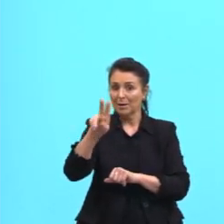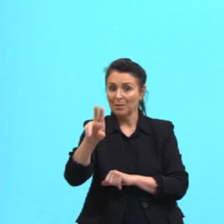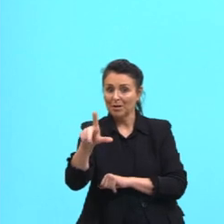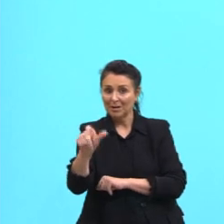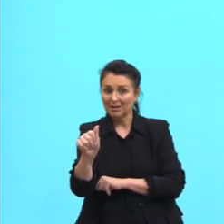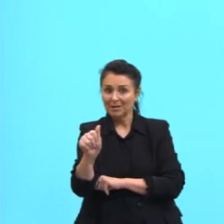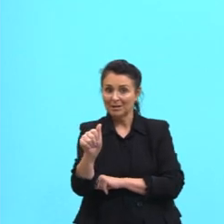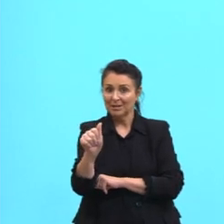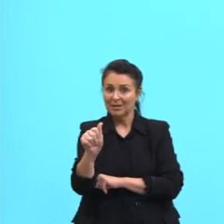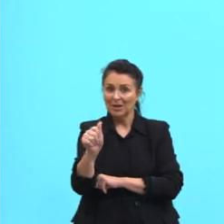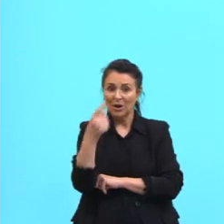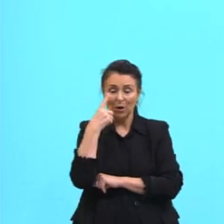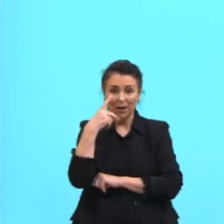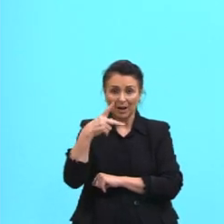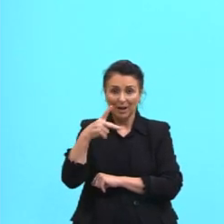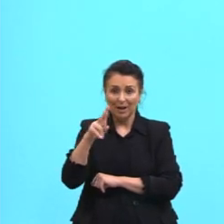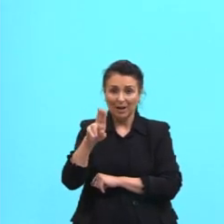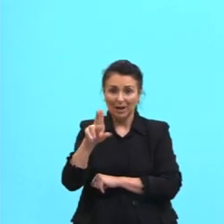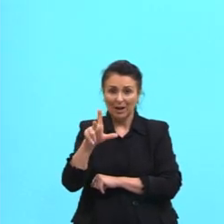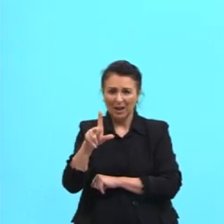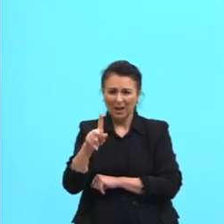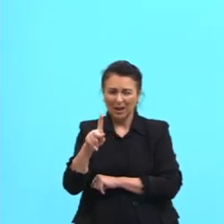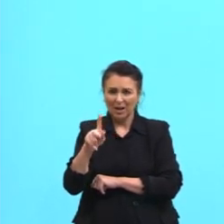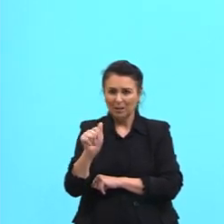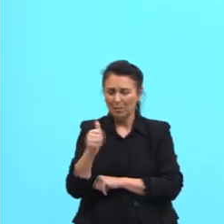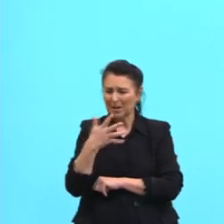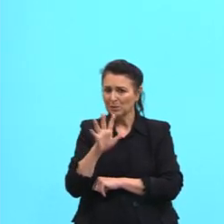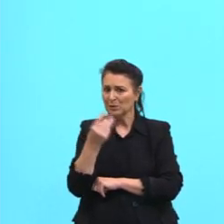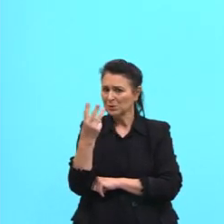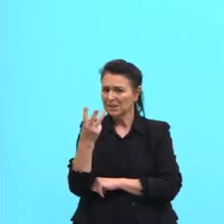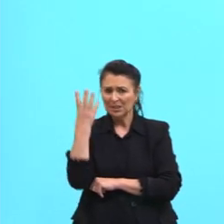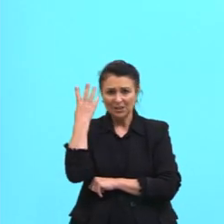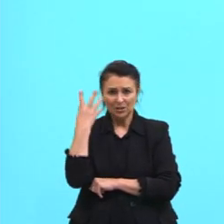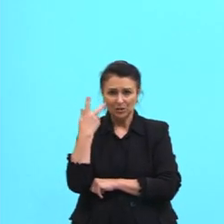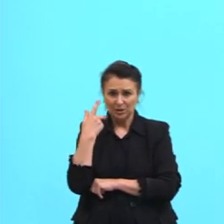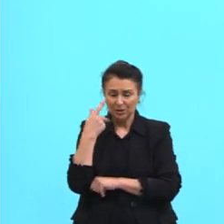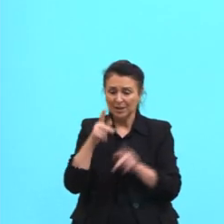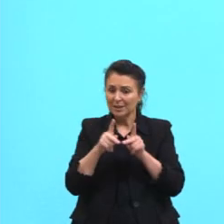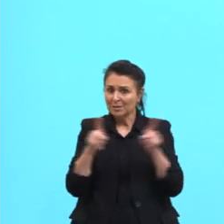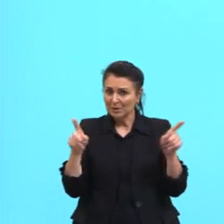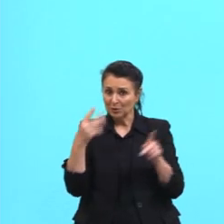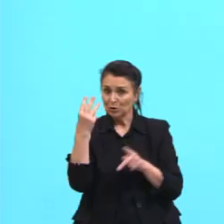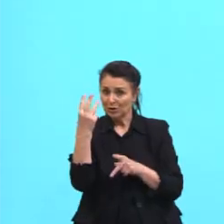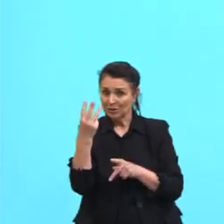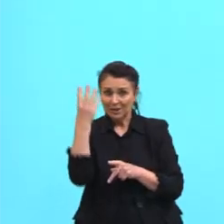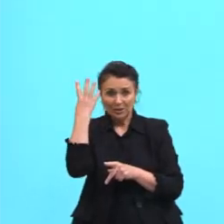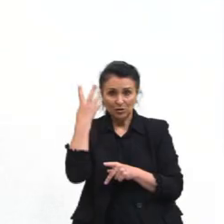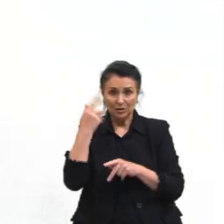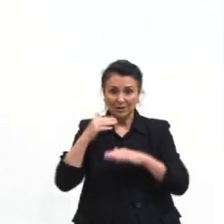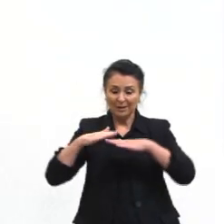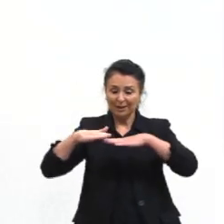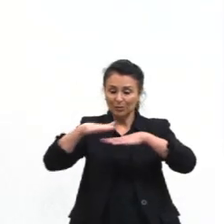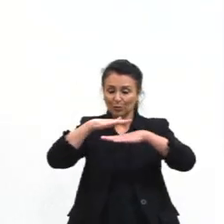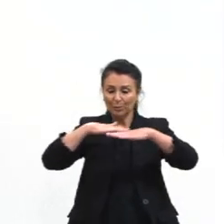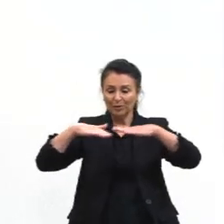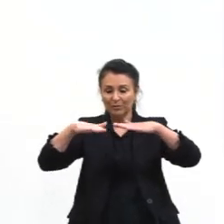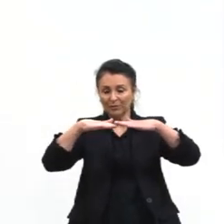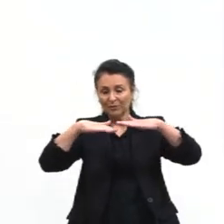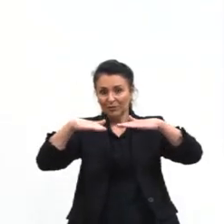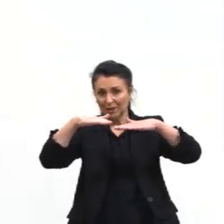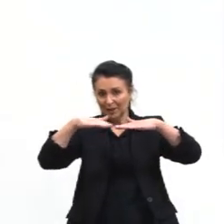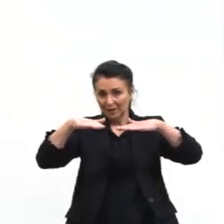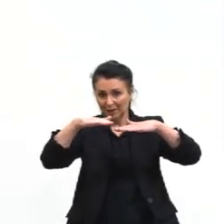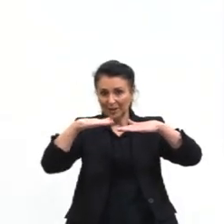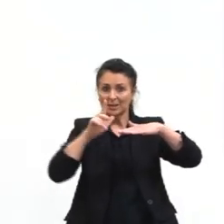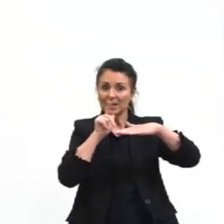Aqui a pulpa. A fase de pulpa dura, em média, três dias e durante esse tempo permanece na superfície da água. Então, sai do